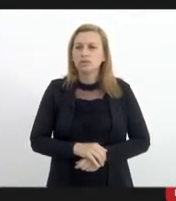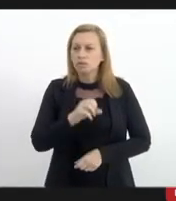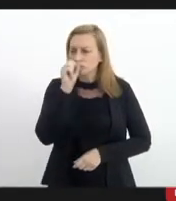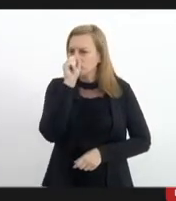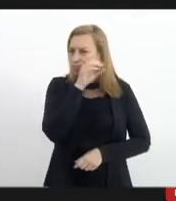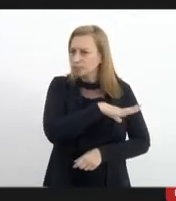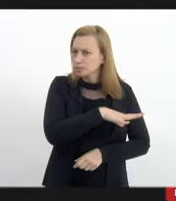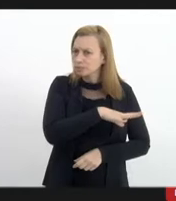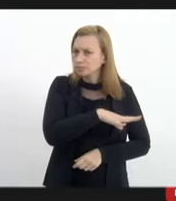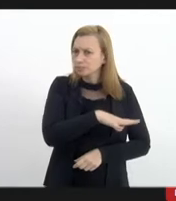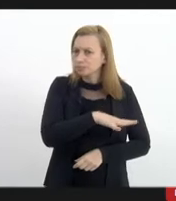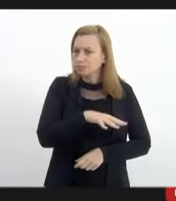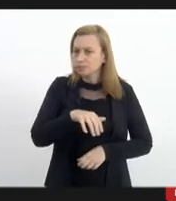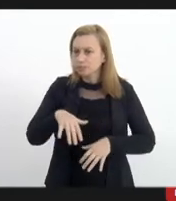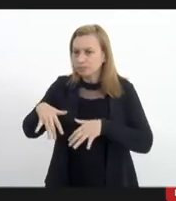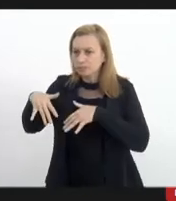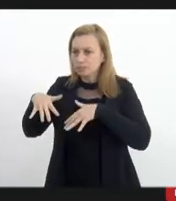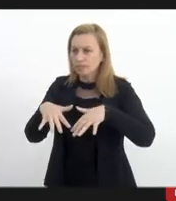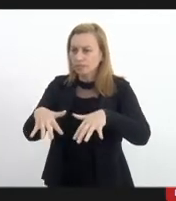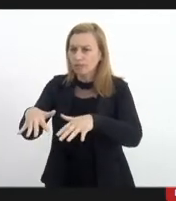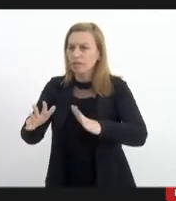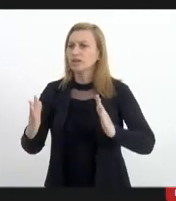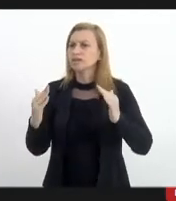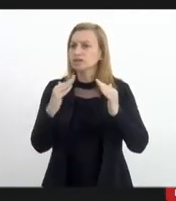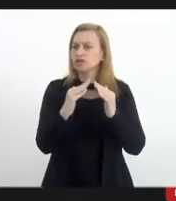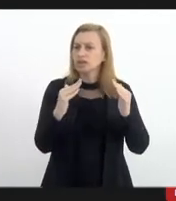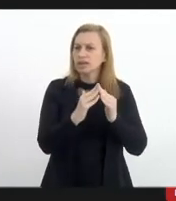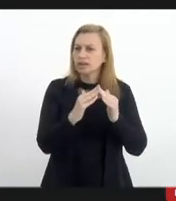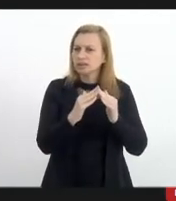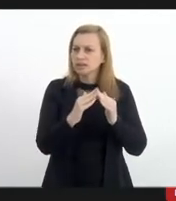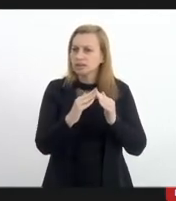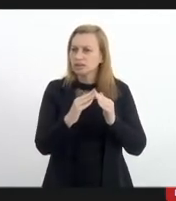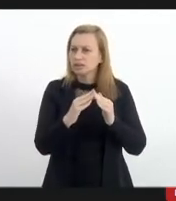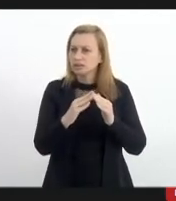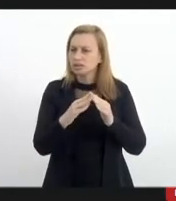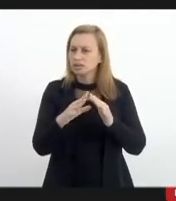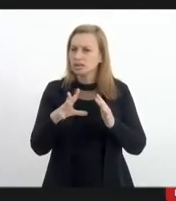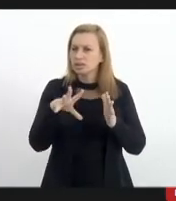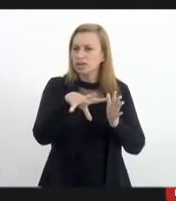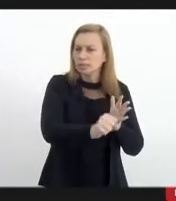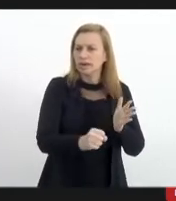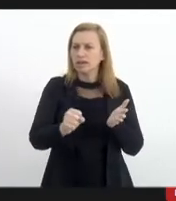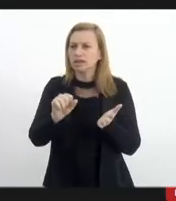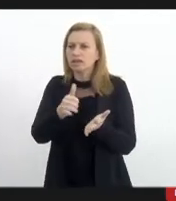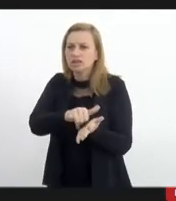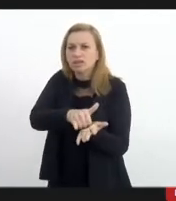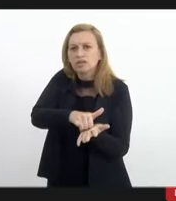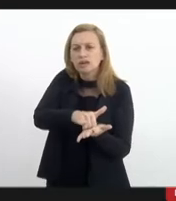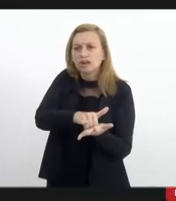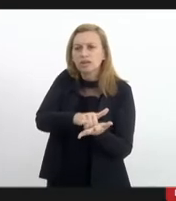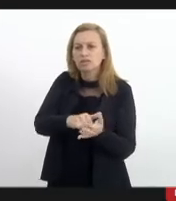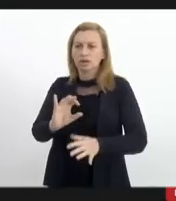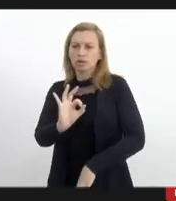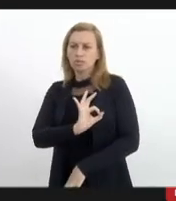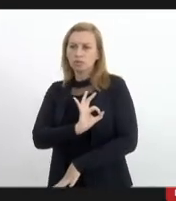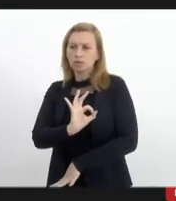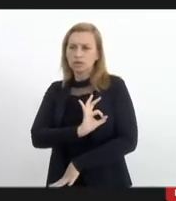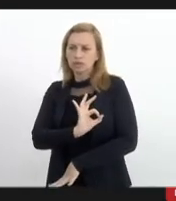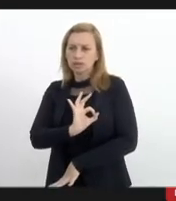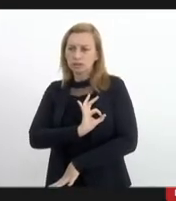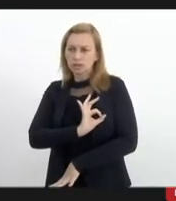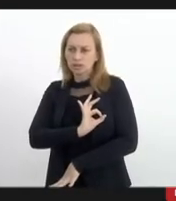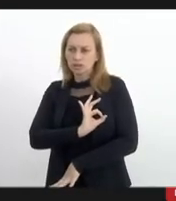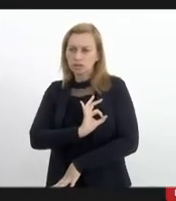com a invasão de casas e tomadas de celulares pelos policiais ou parte